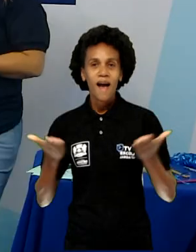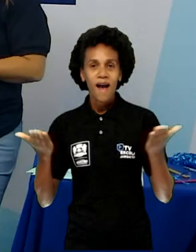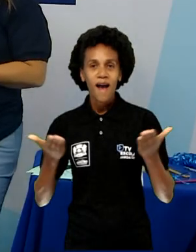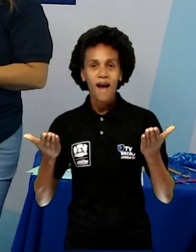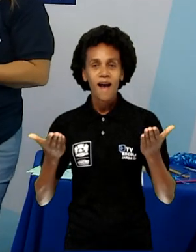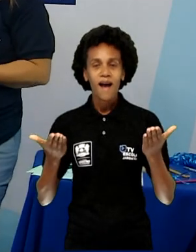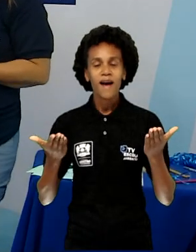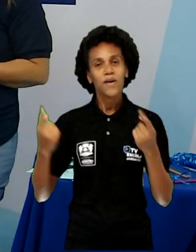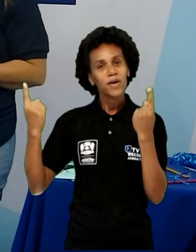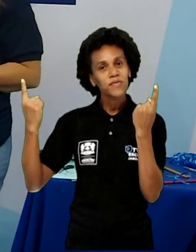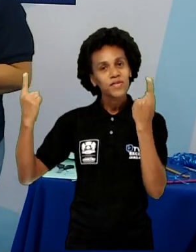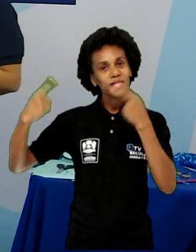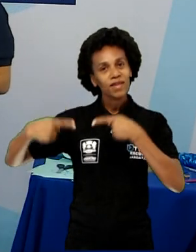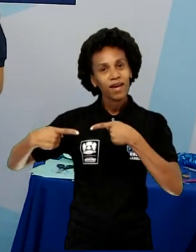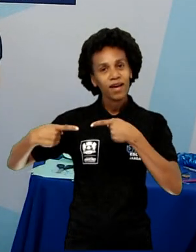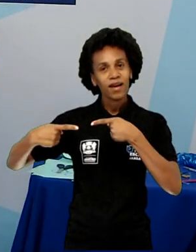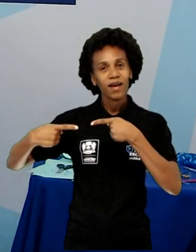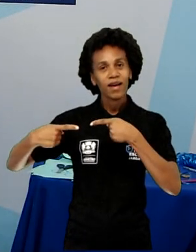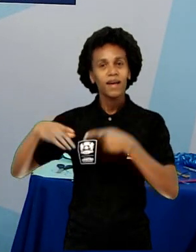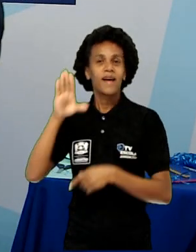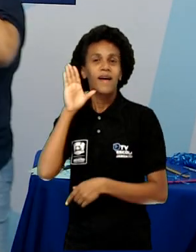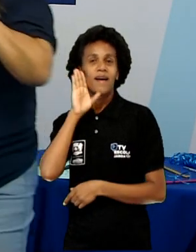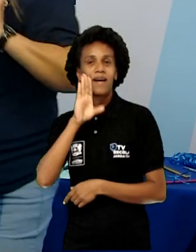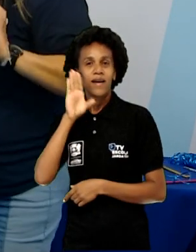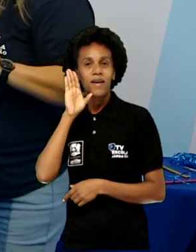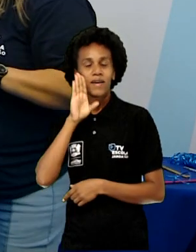Bem legal, olha. Eu deixei aqui pronto.